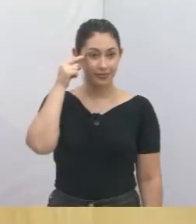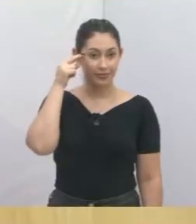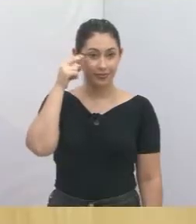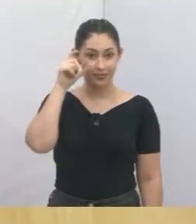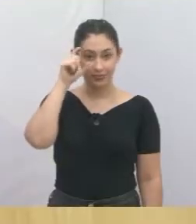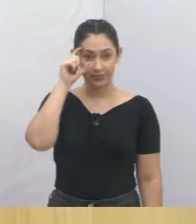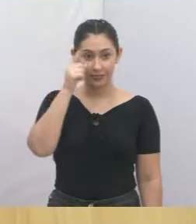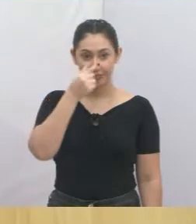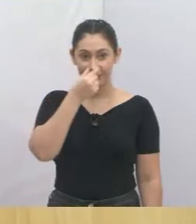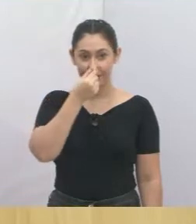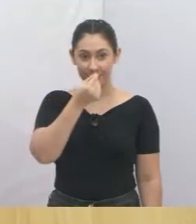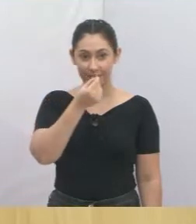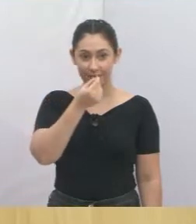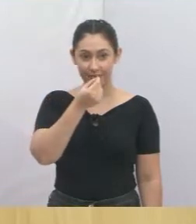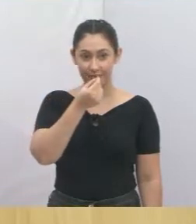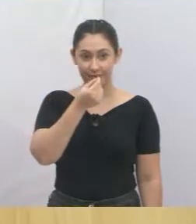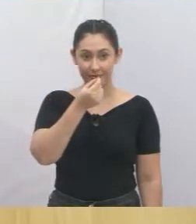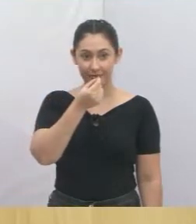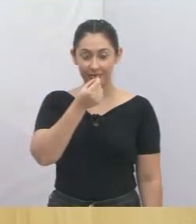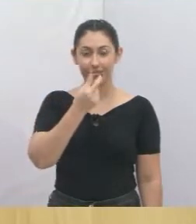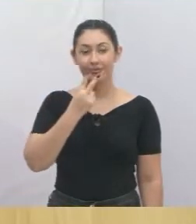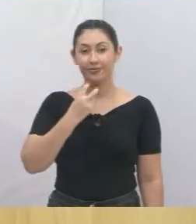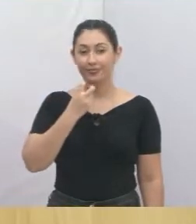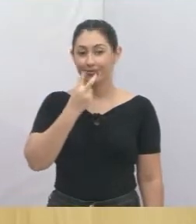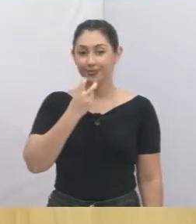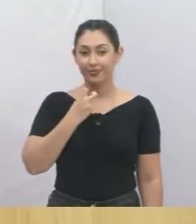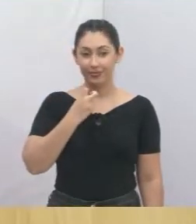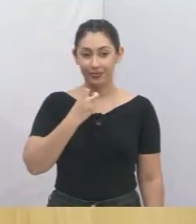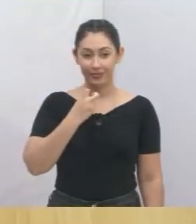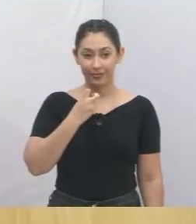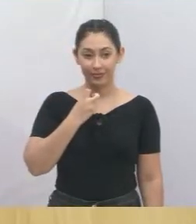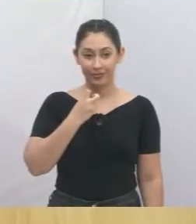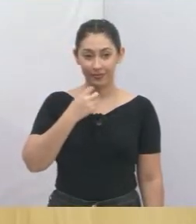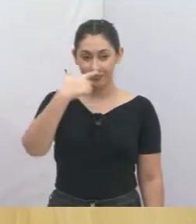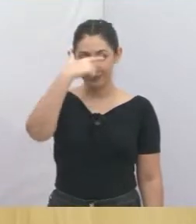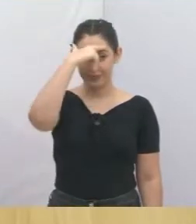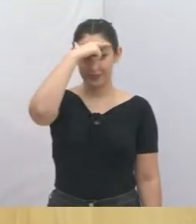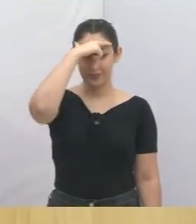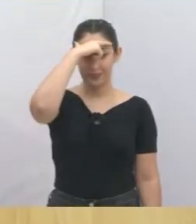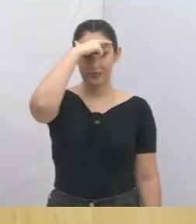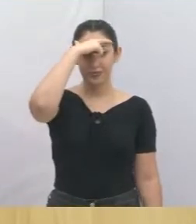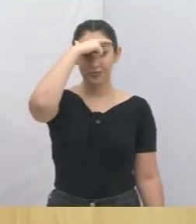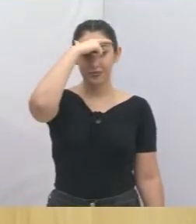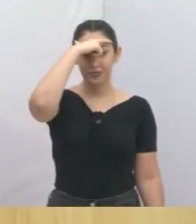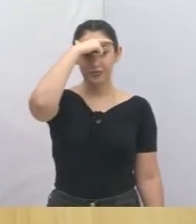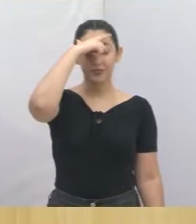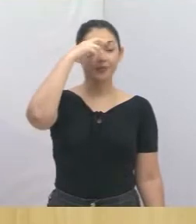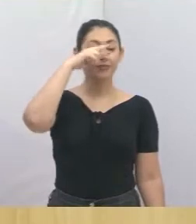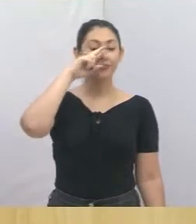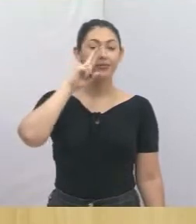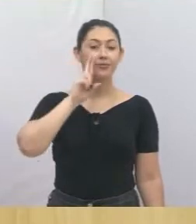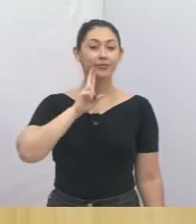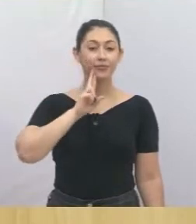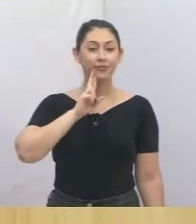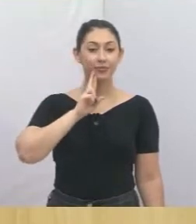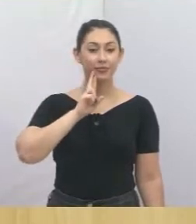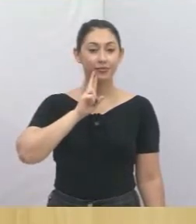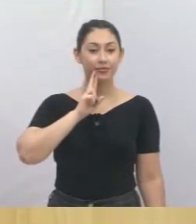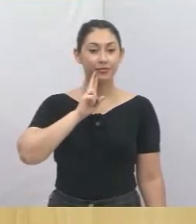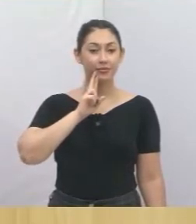Abner de Madureira, Valmir do Parque Meia Lua, Luiz Flávio, Rogério Timóteo,